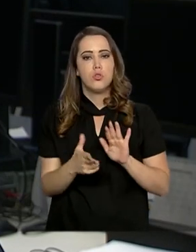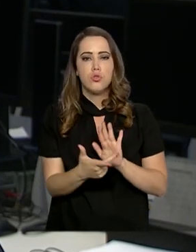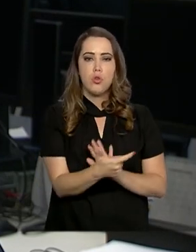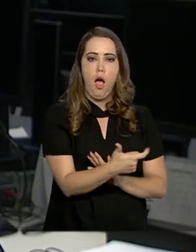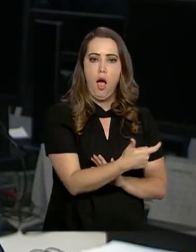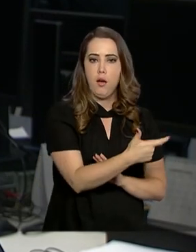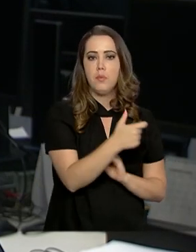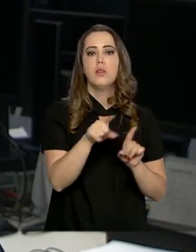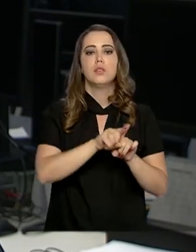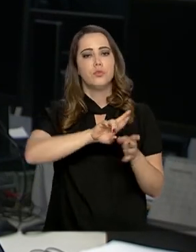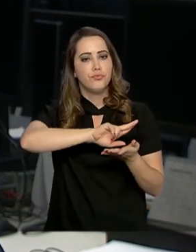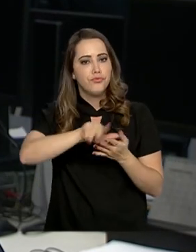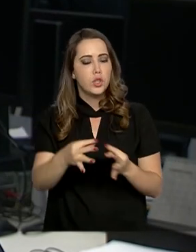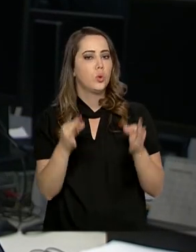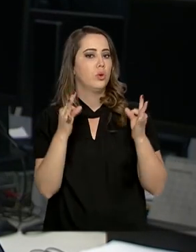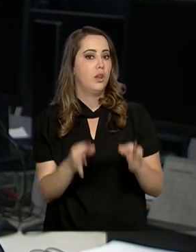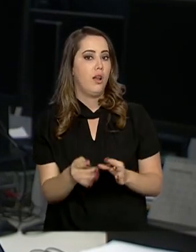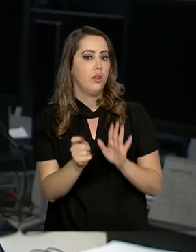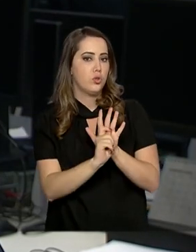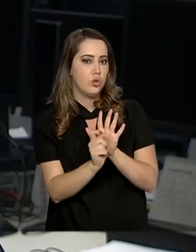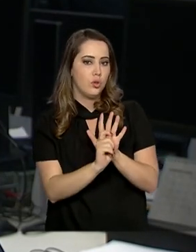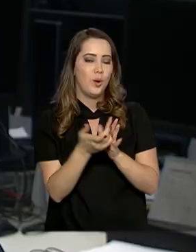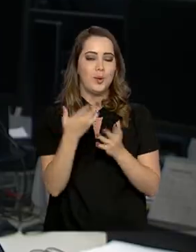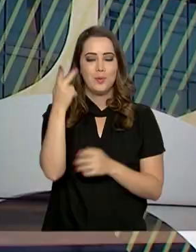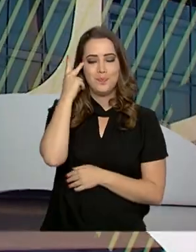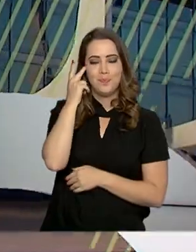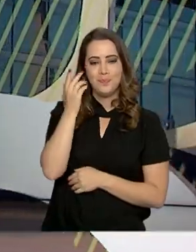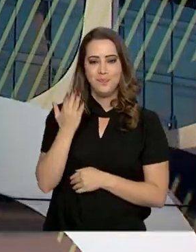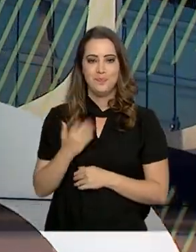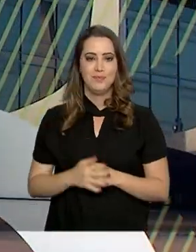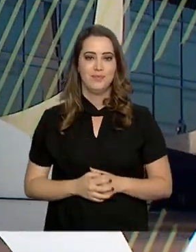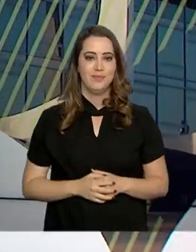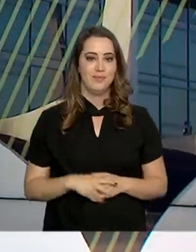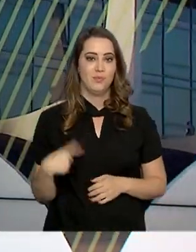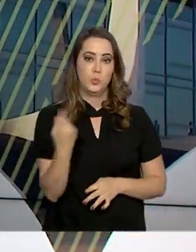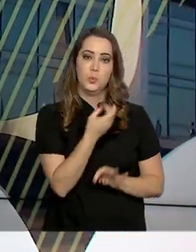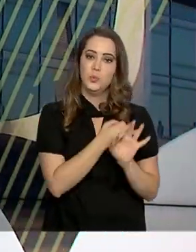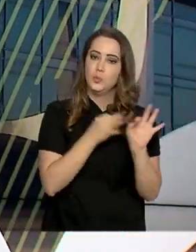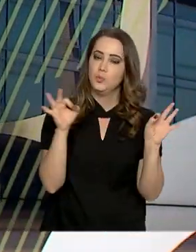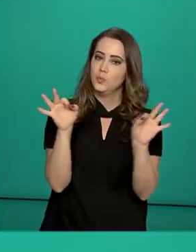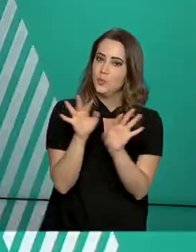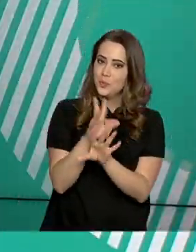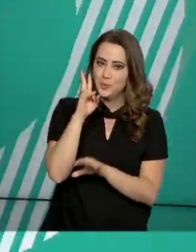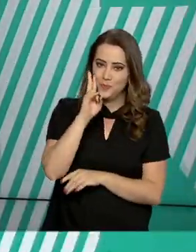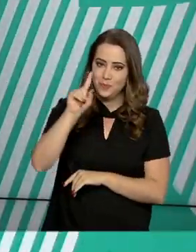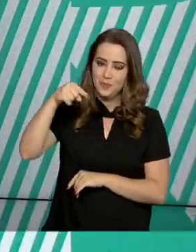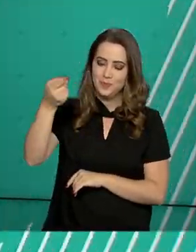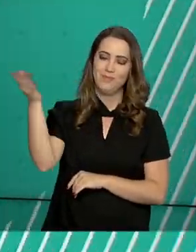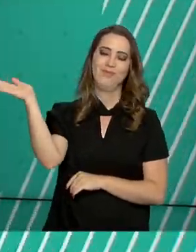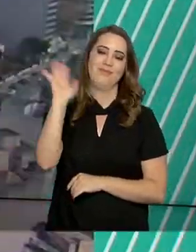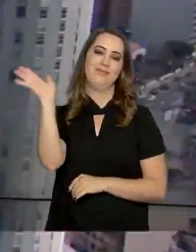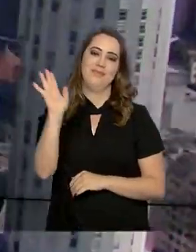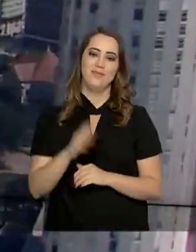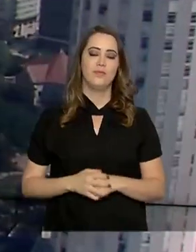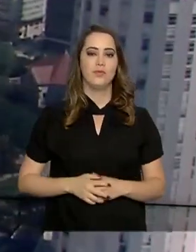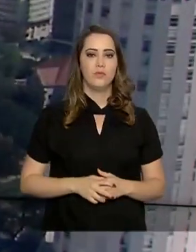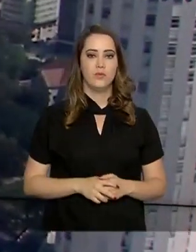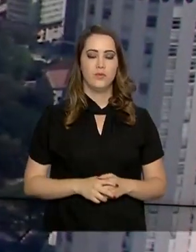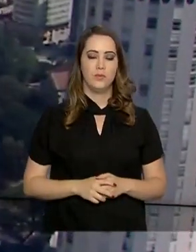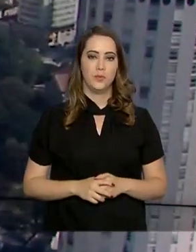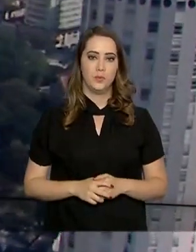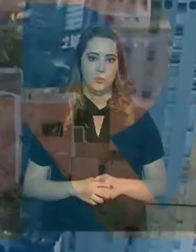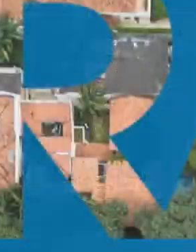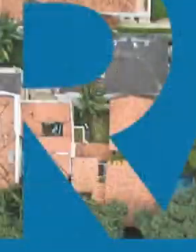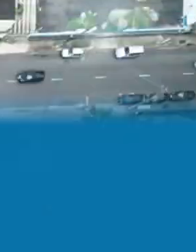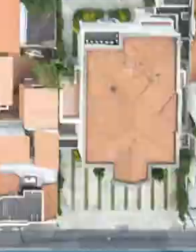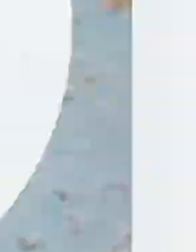De São Paulo, Dimas Soldi, para o governo agora. A gente fica por aqui. Nos vemos então na próxima edição. Até lá!